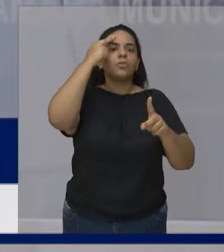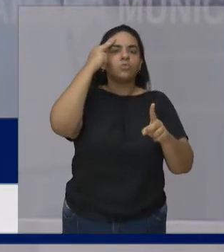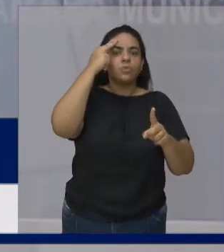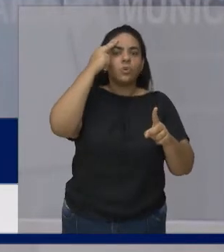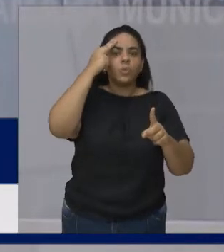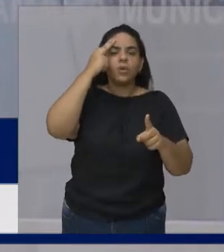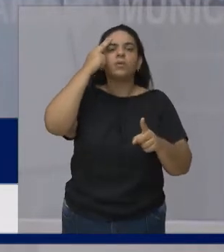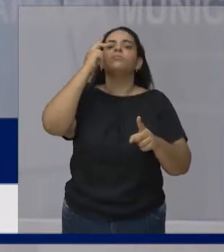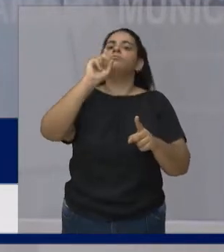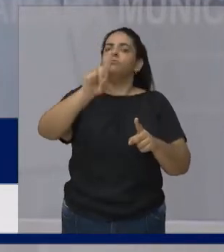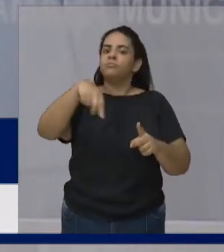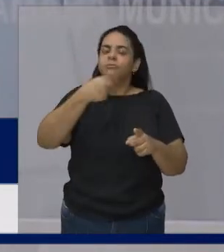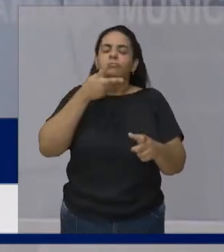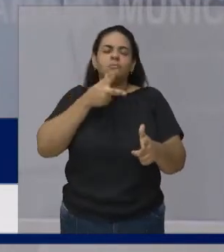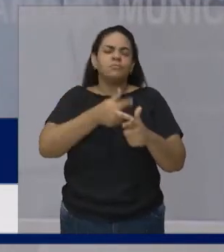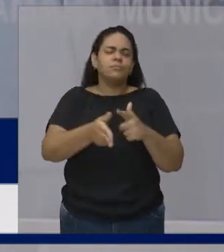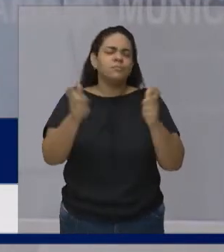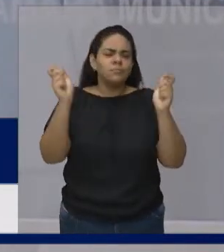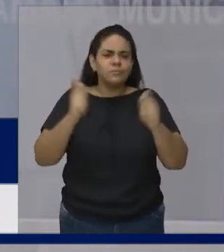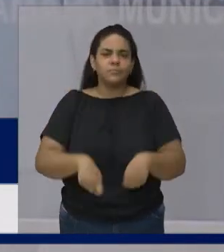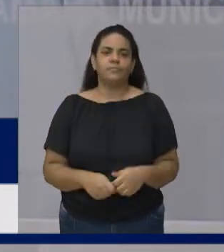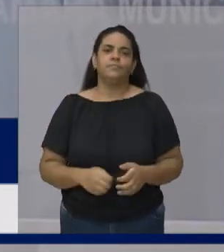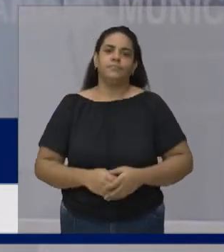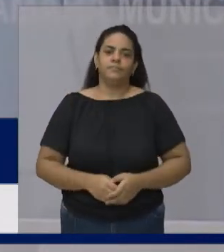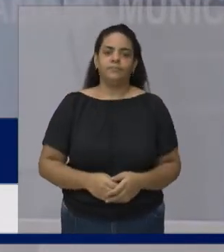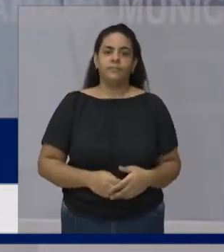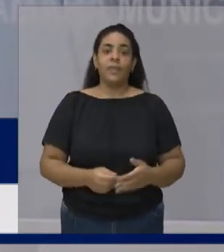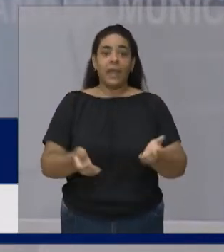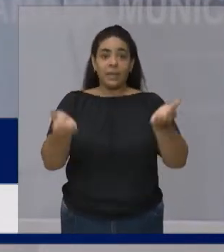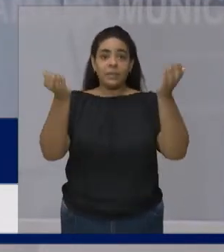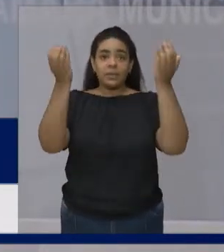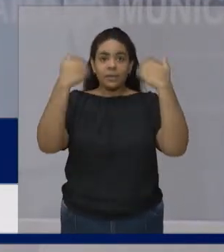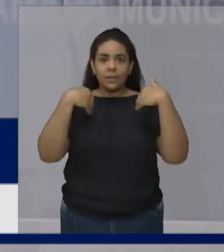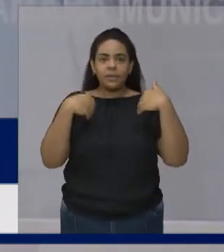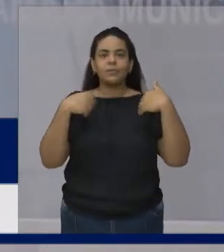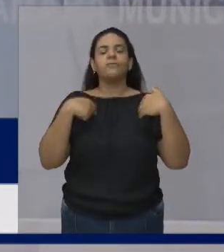Volto a falar Existe uma força muito grande Dentro de você